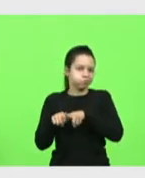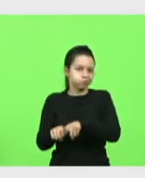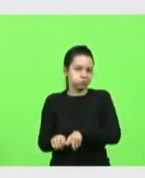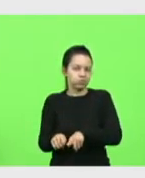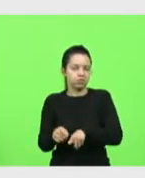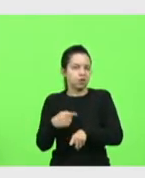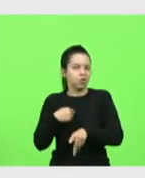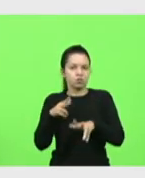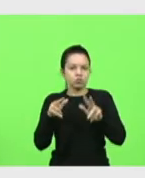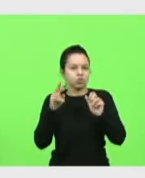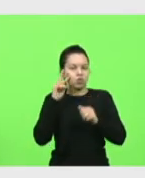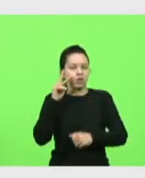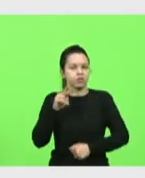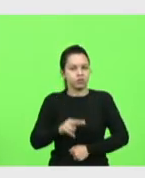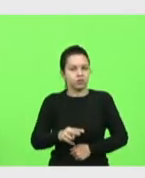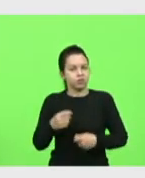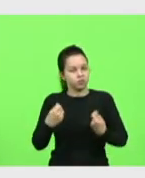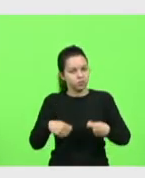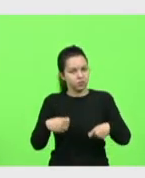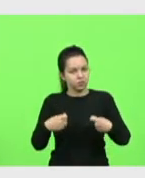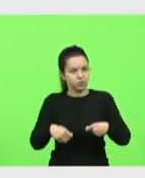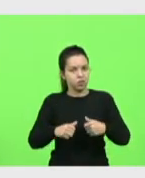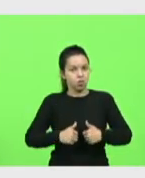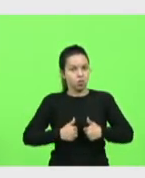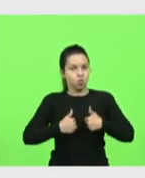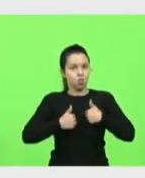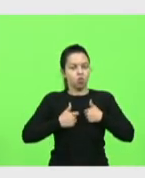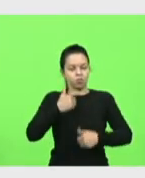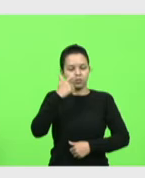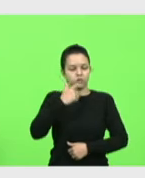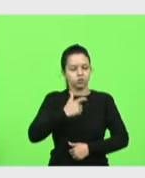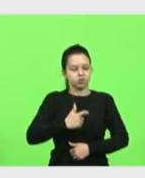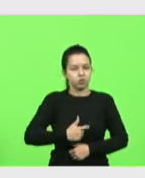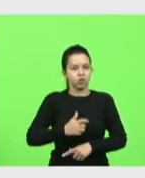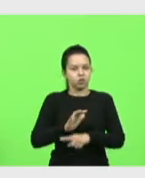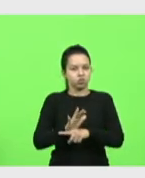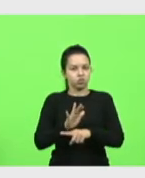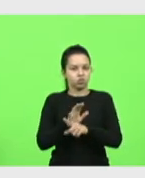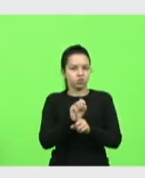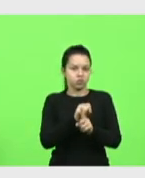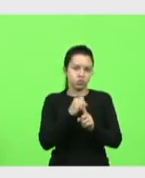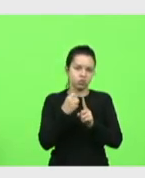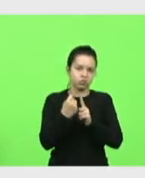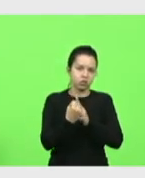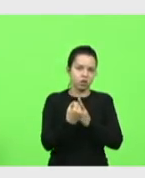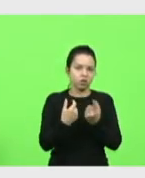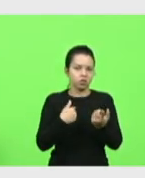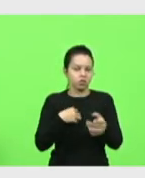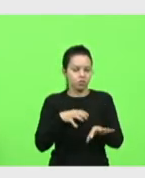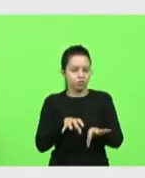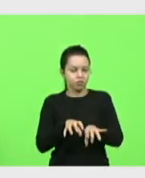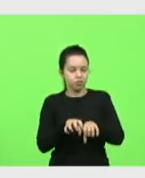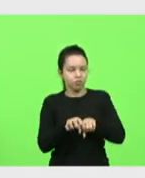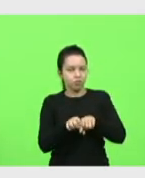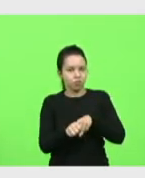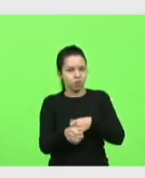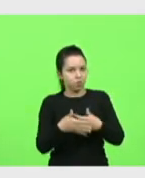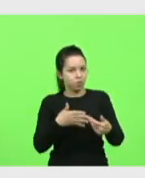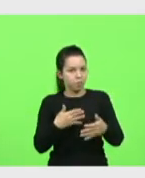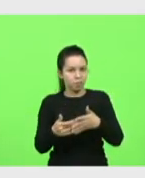você é como pessoa daquilo que você contribui para a sociedade daquilo que você se formou independente da sua